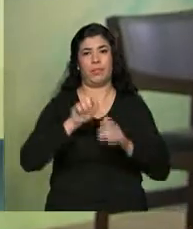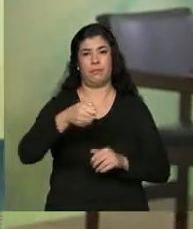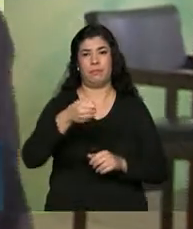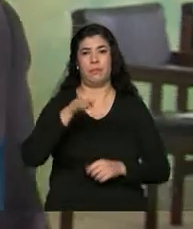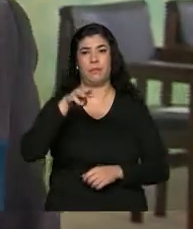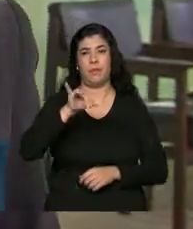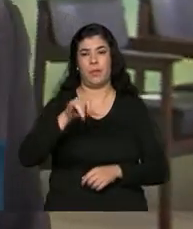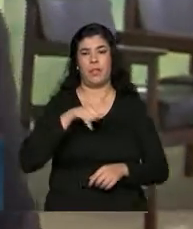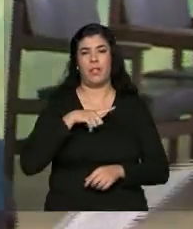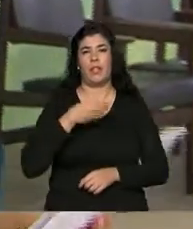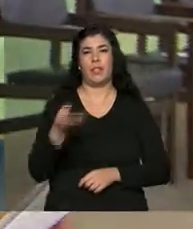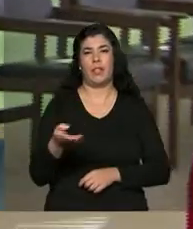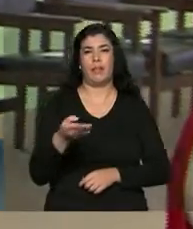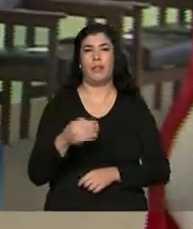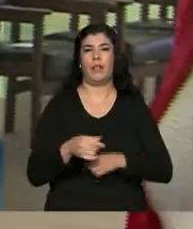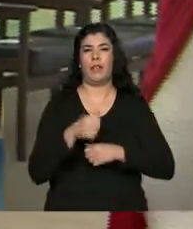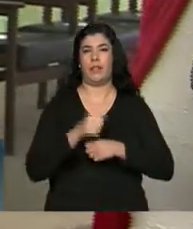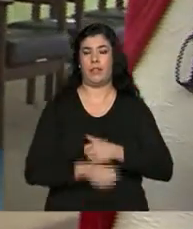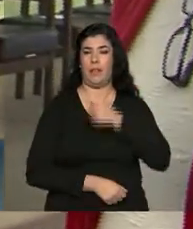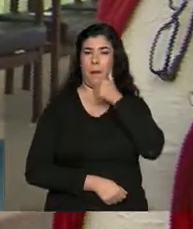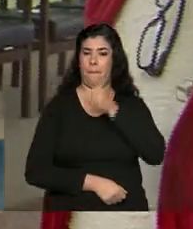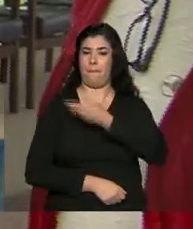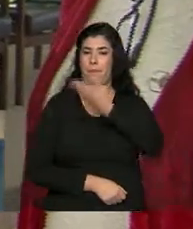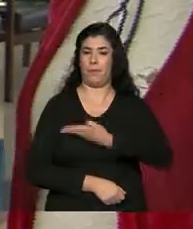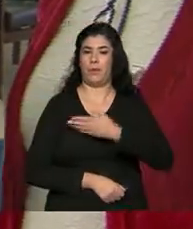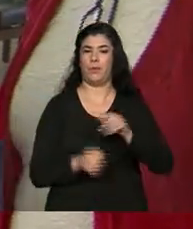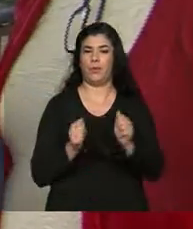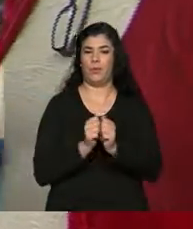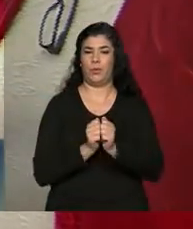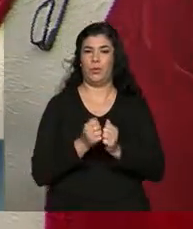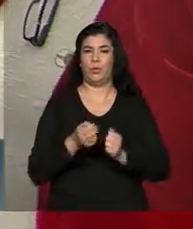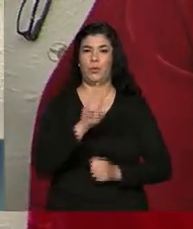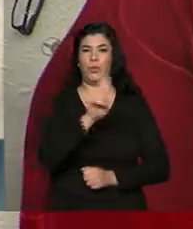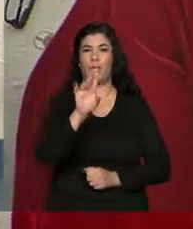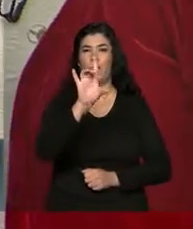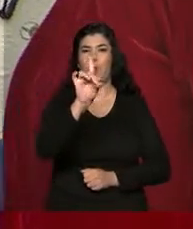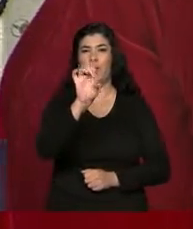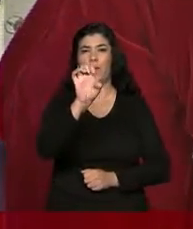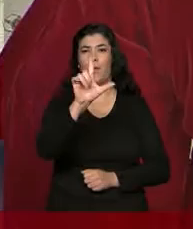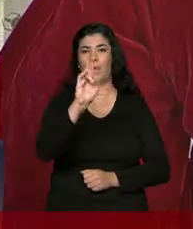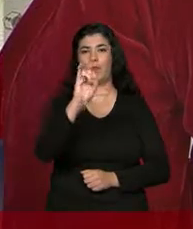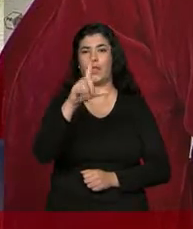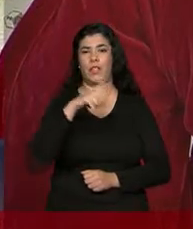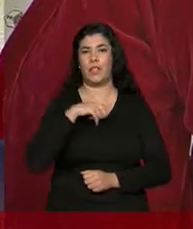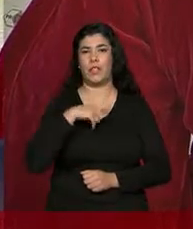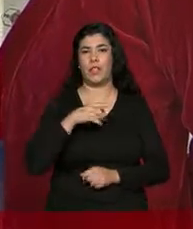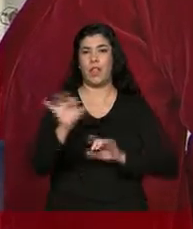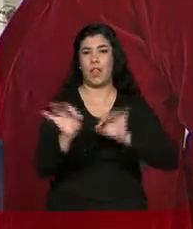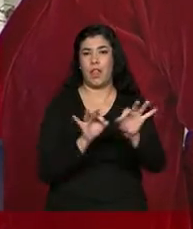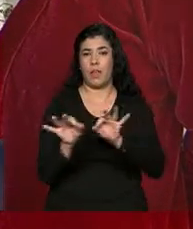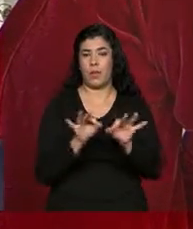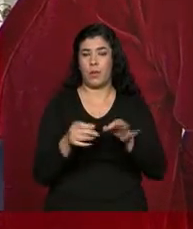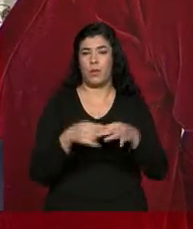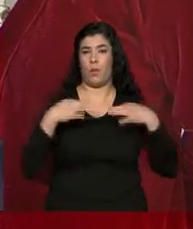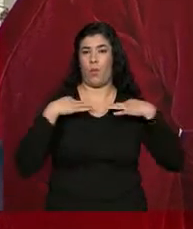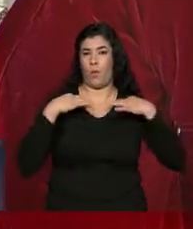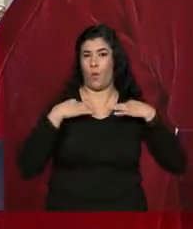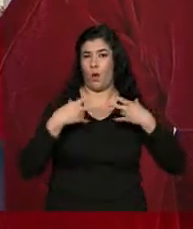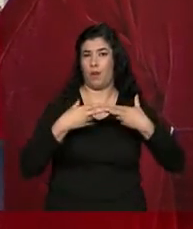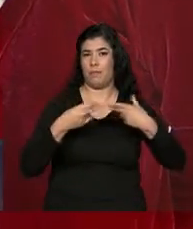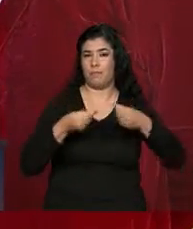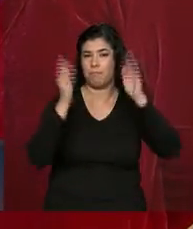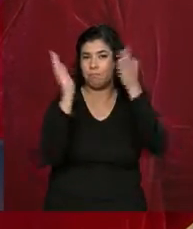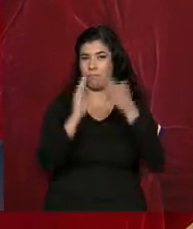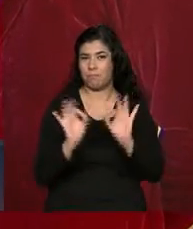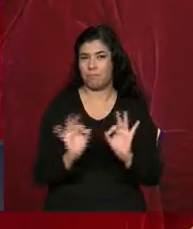está a Delci Lutz, que é figurinista, também microempreendedora individual. A Delci, ela é figurinista há 7 anos e